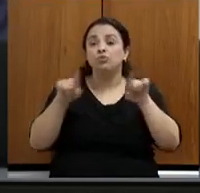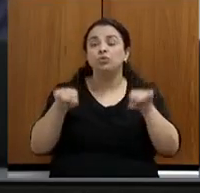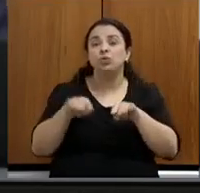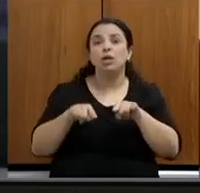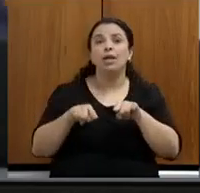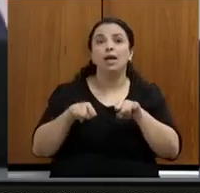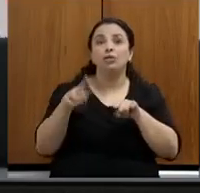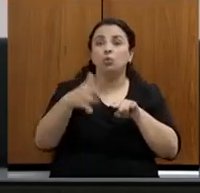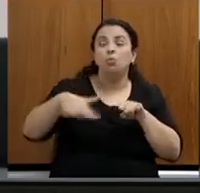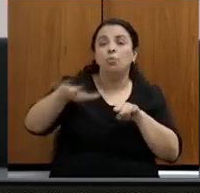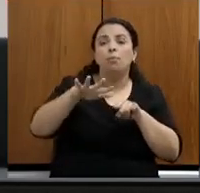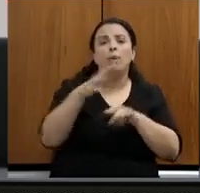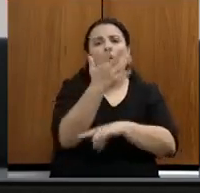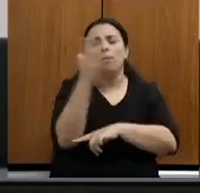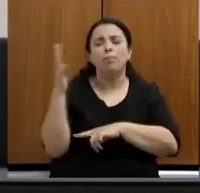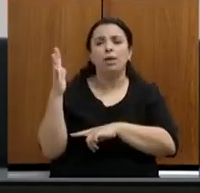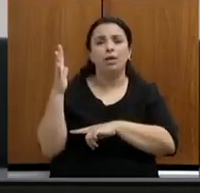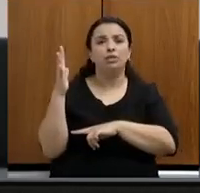são mil e poucos servidores.